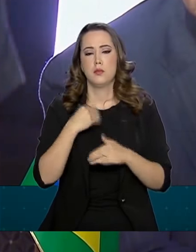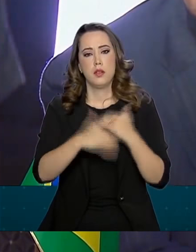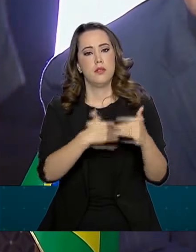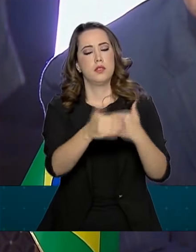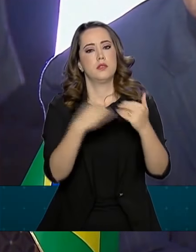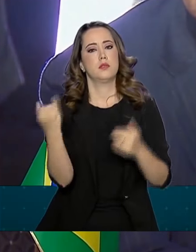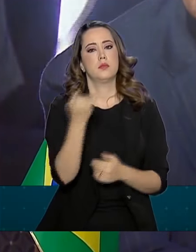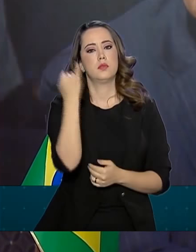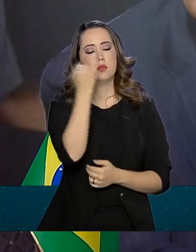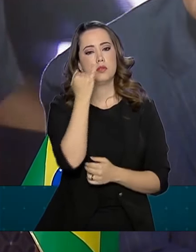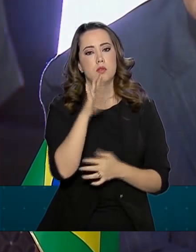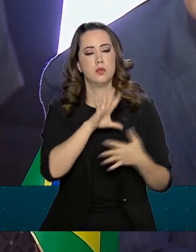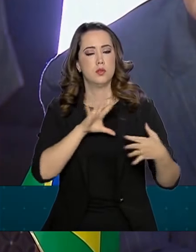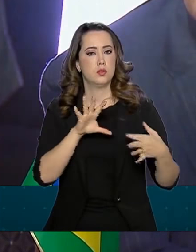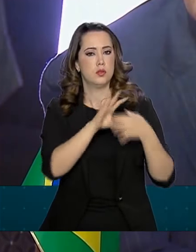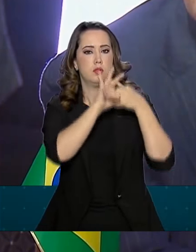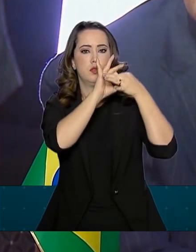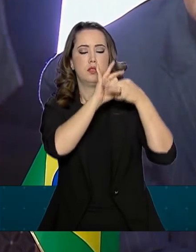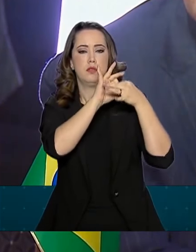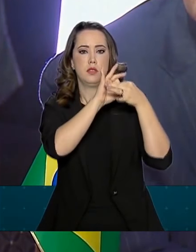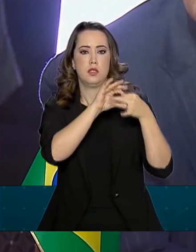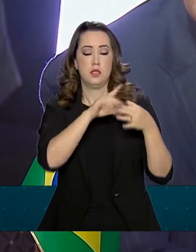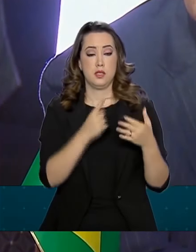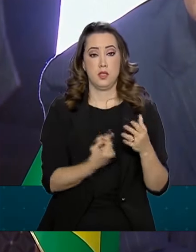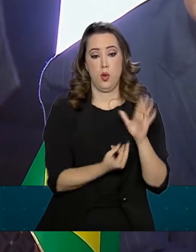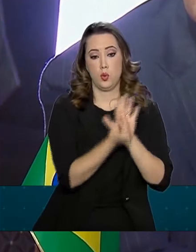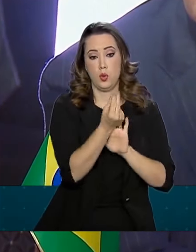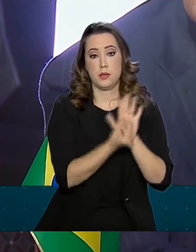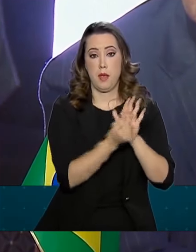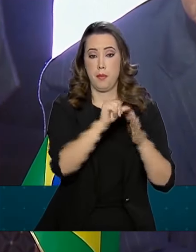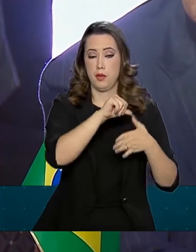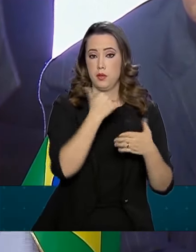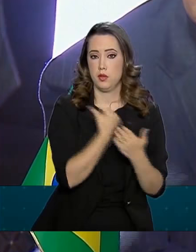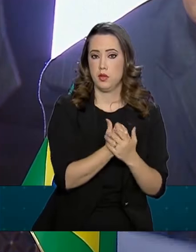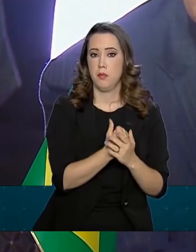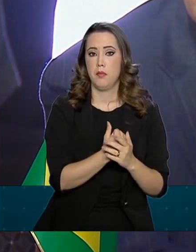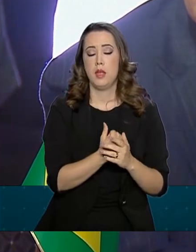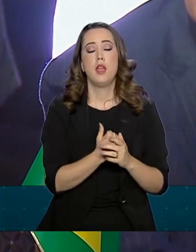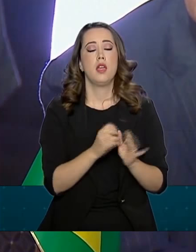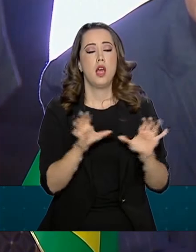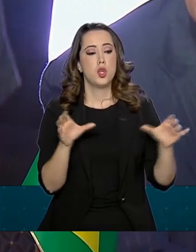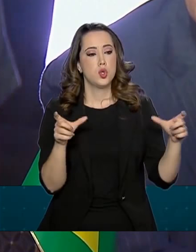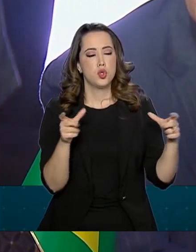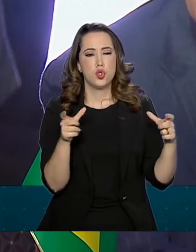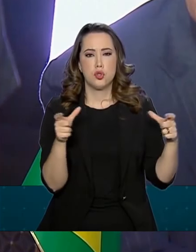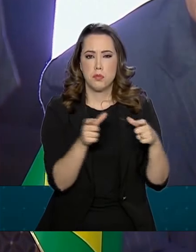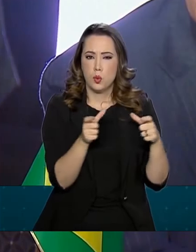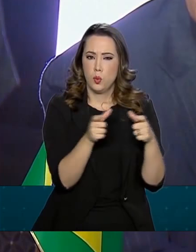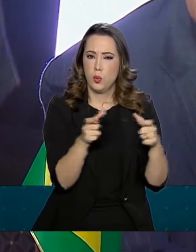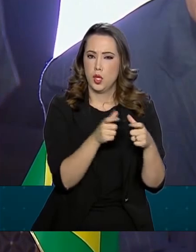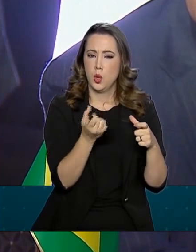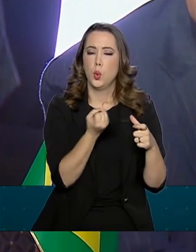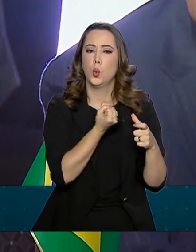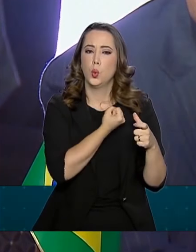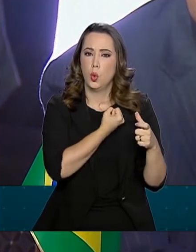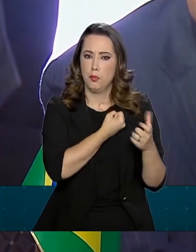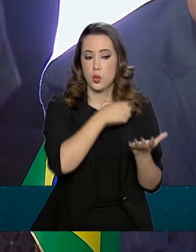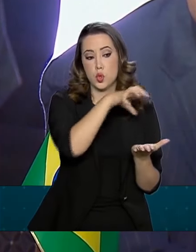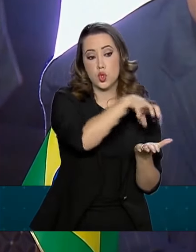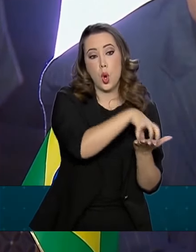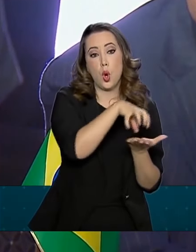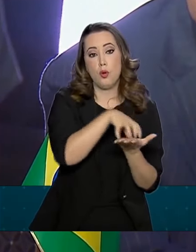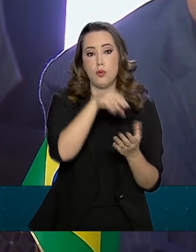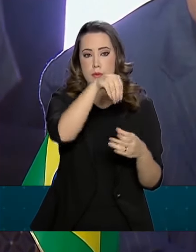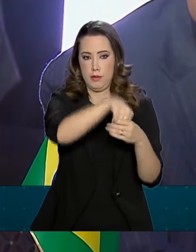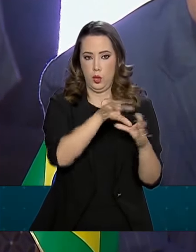avanços da unificação dos orçamentos do Mercosul à diminuição do número de órgãos do bloco. Com essas decisões, deixamos